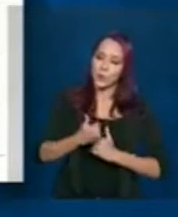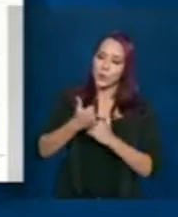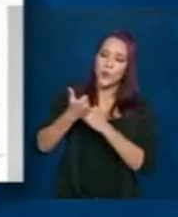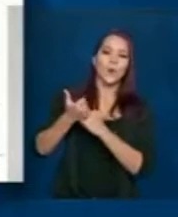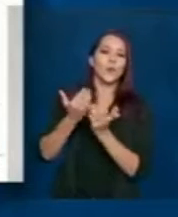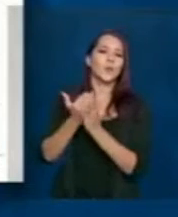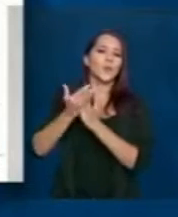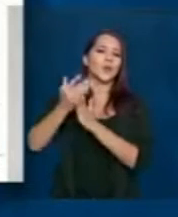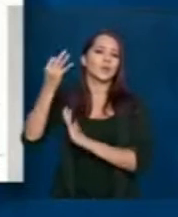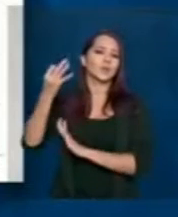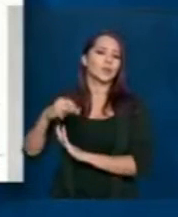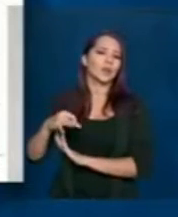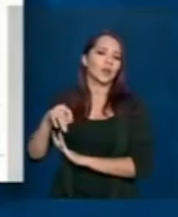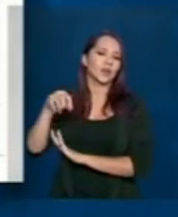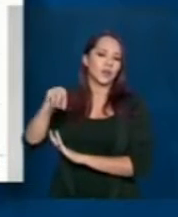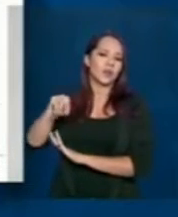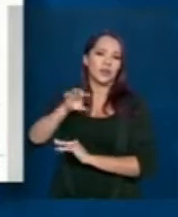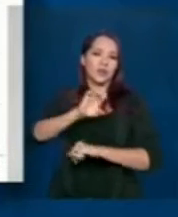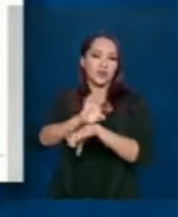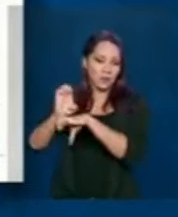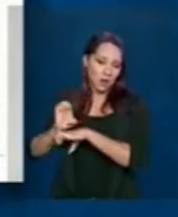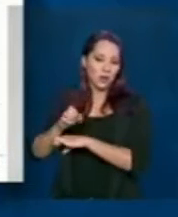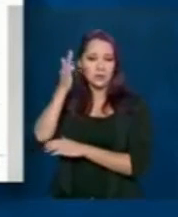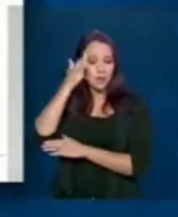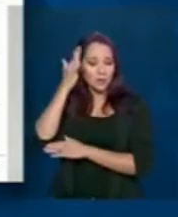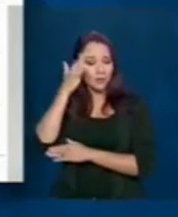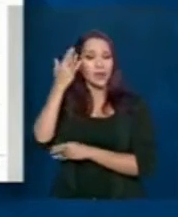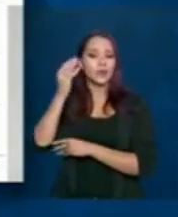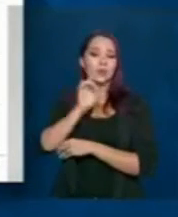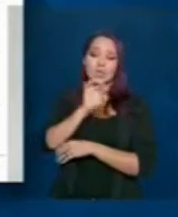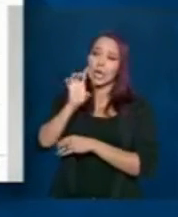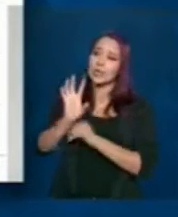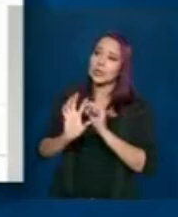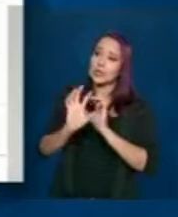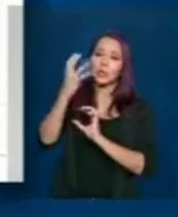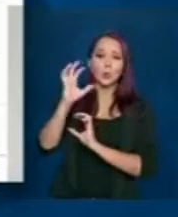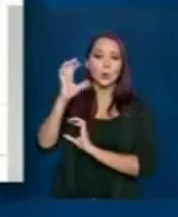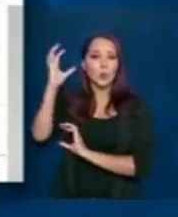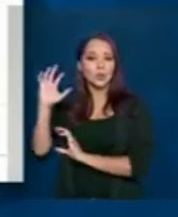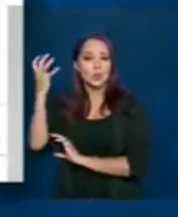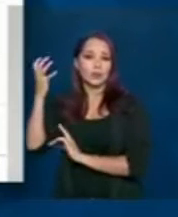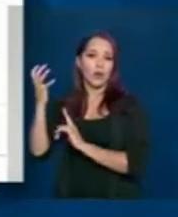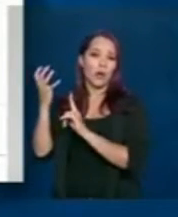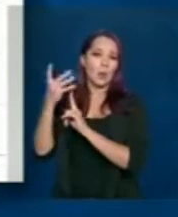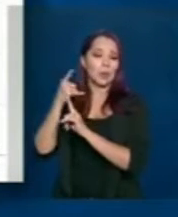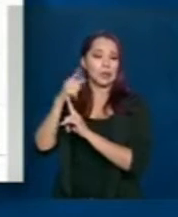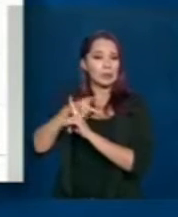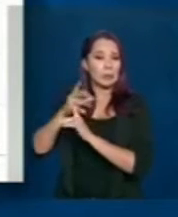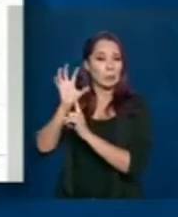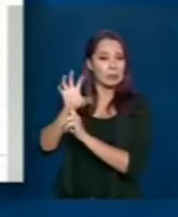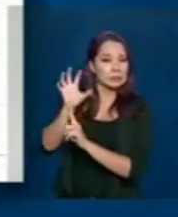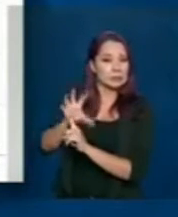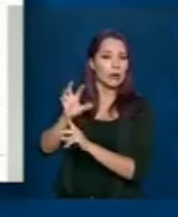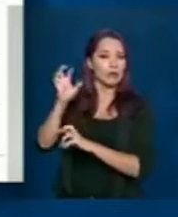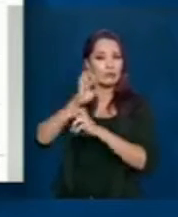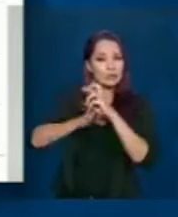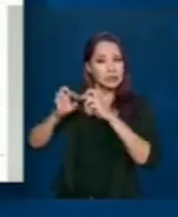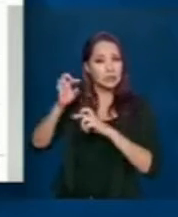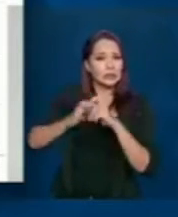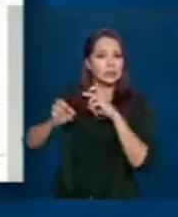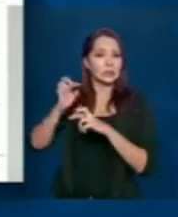efetivo e aos estados reconhecendo toda a situação de pressão que as vigilâncias